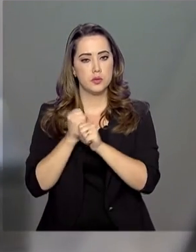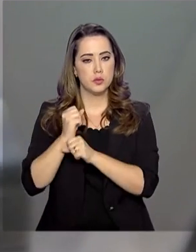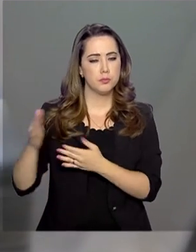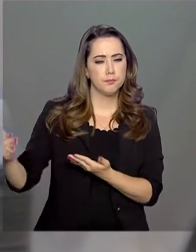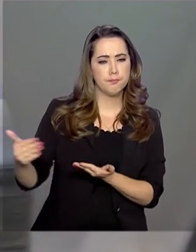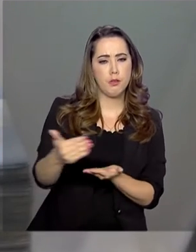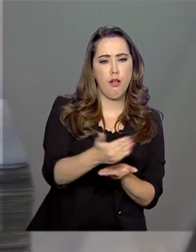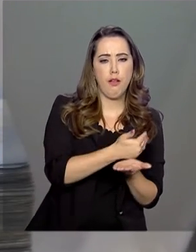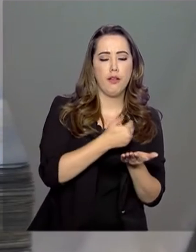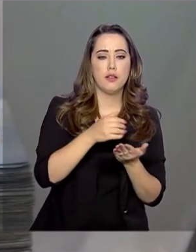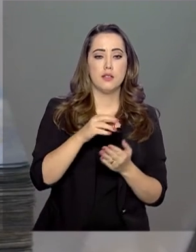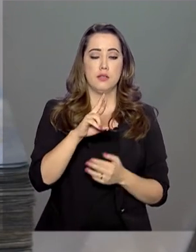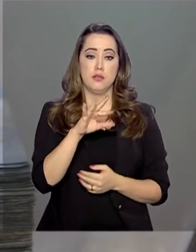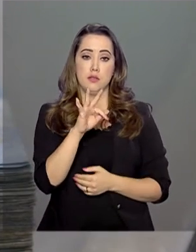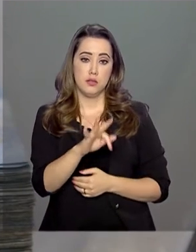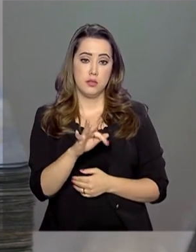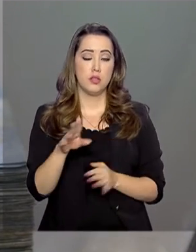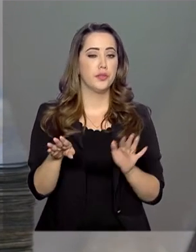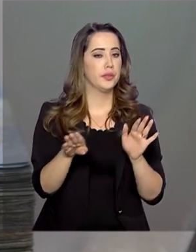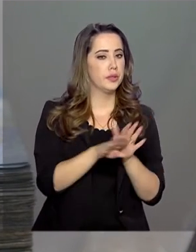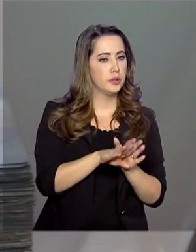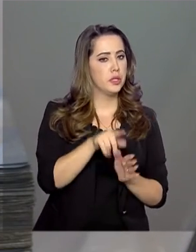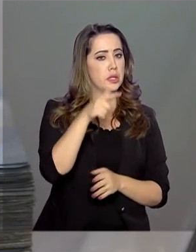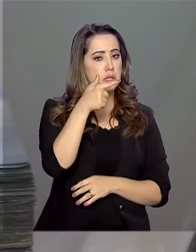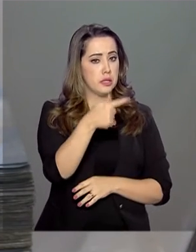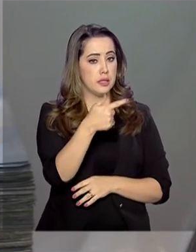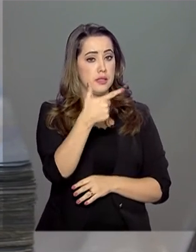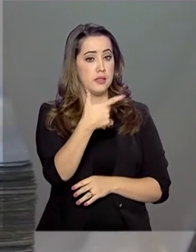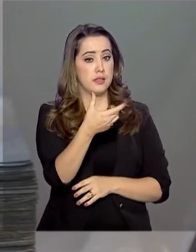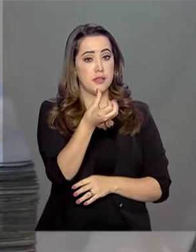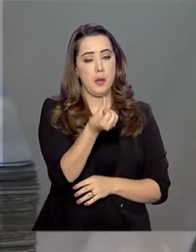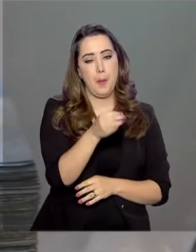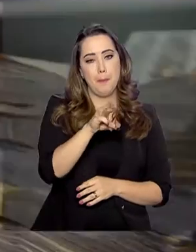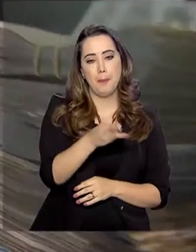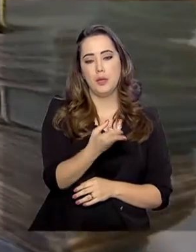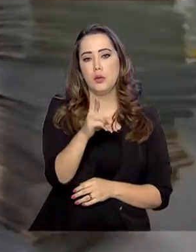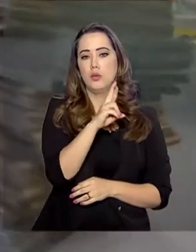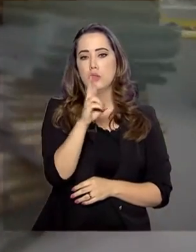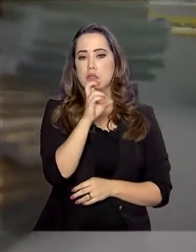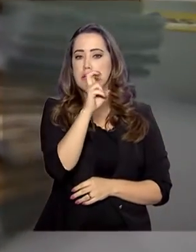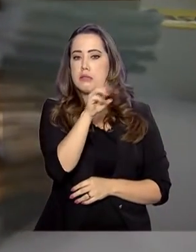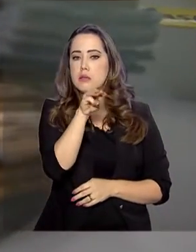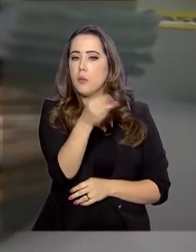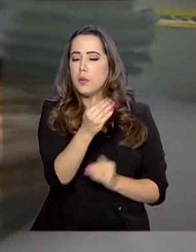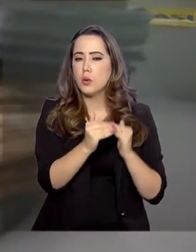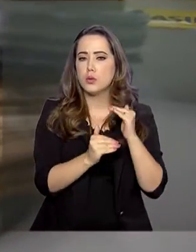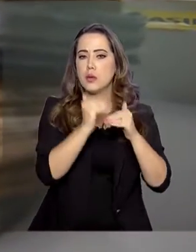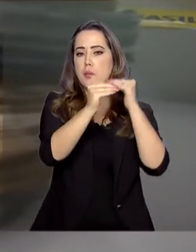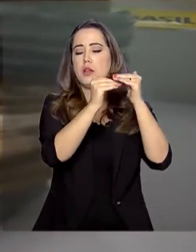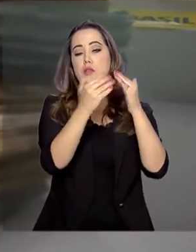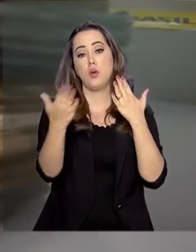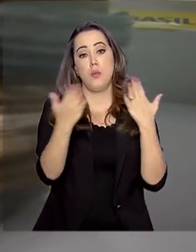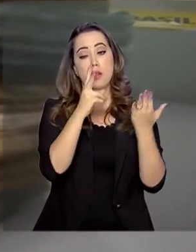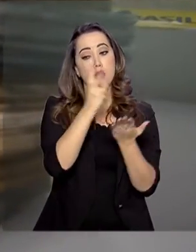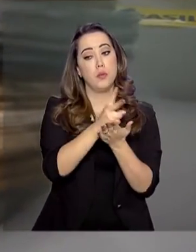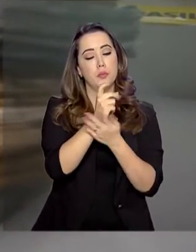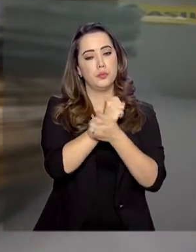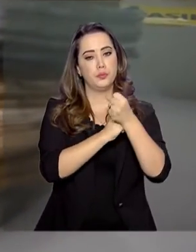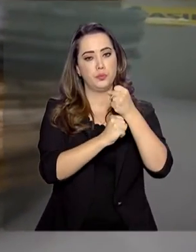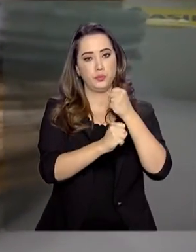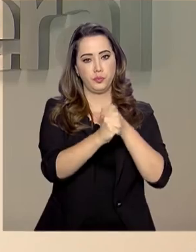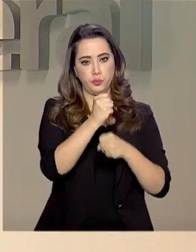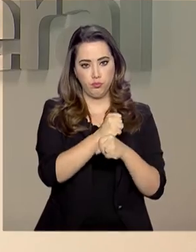arrecadação da Receita Federal chegou a R 726 milhões,$ 5 milhões a mais do que no mesmo período de